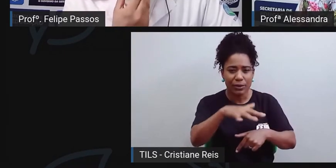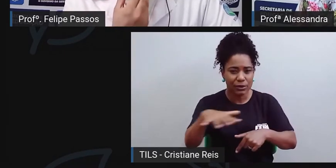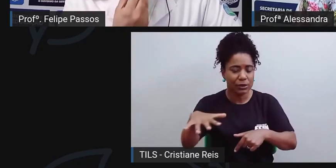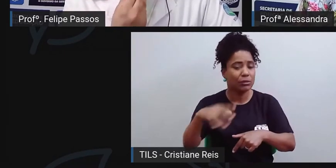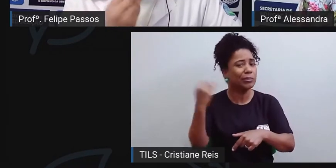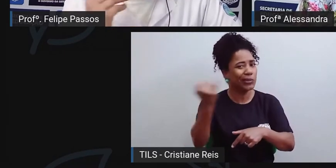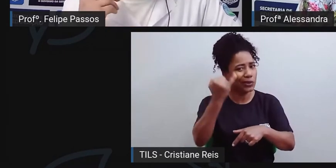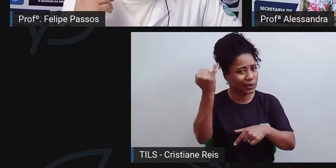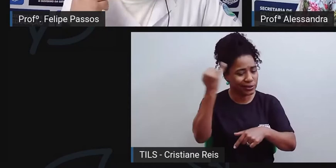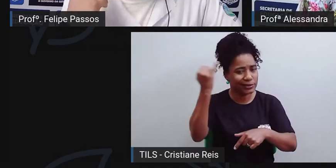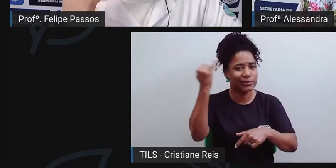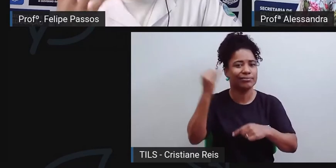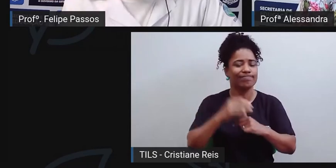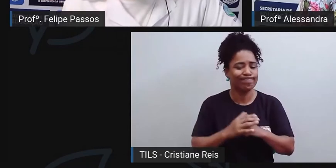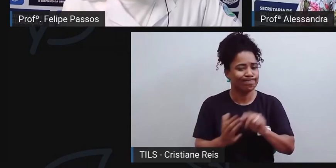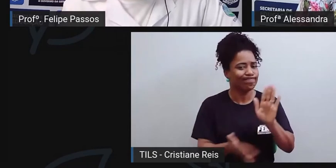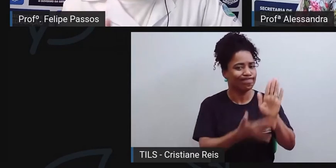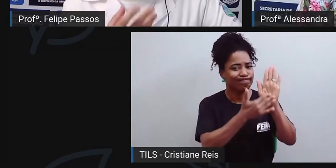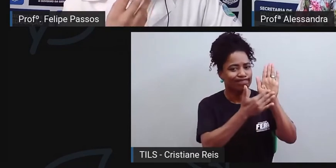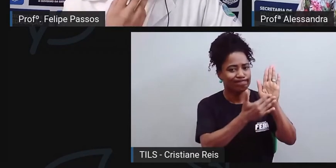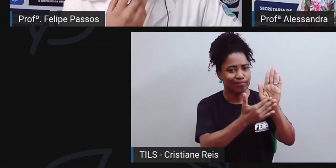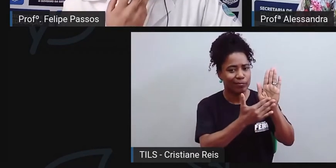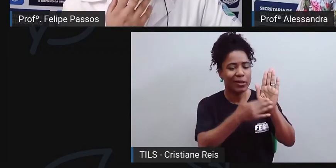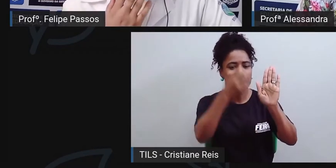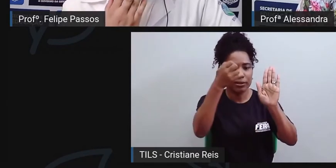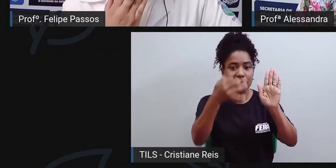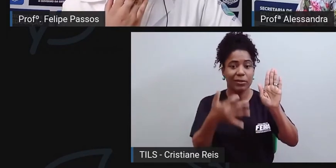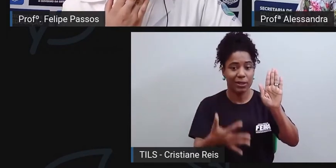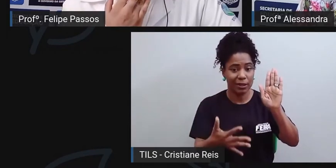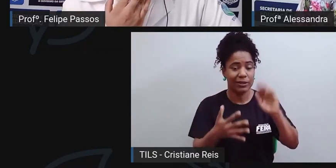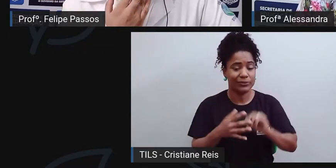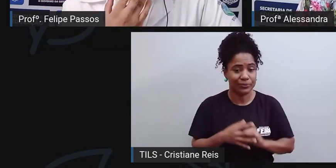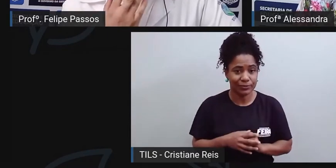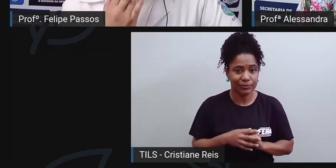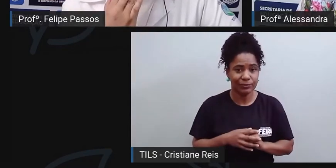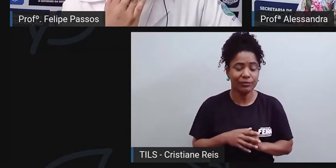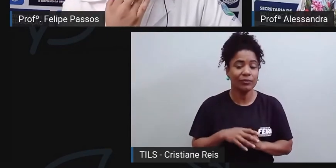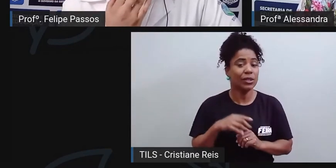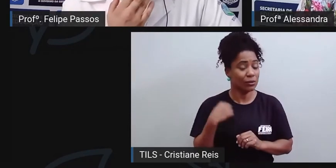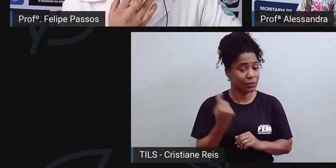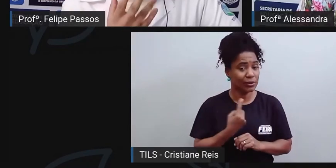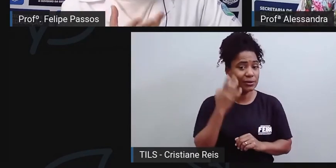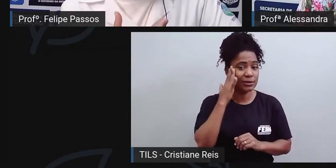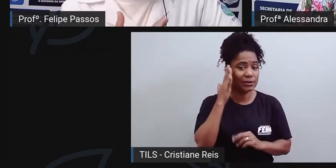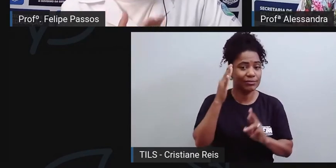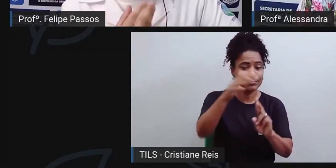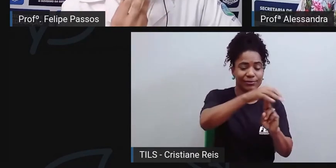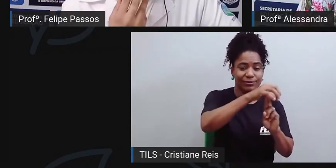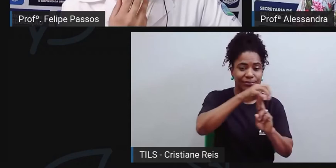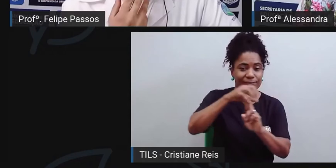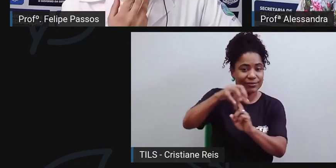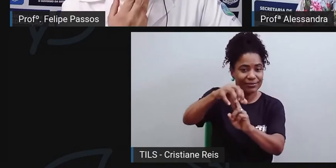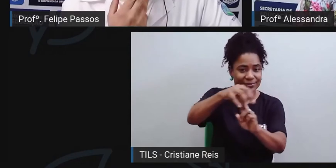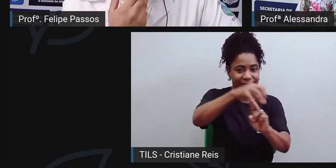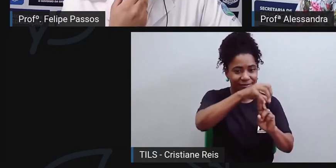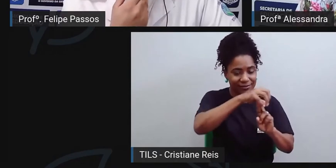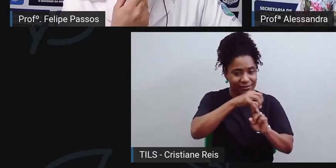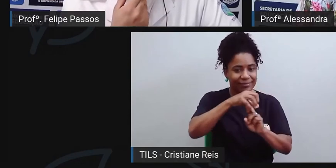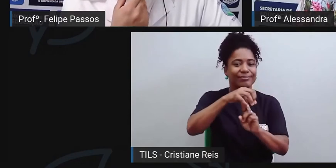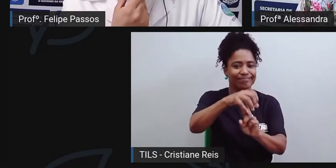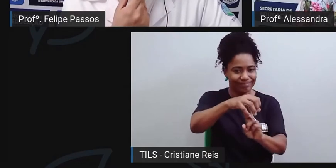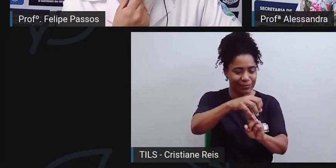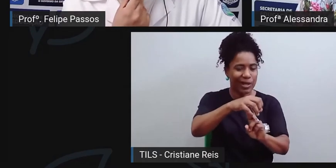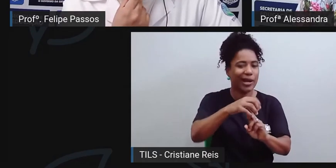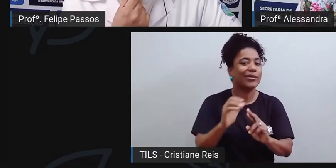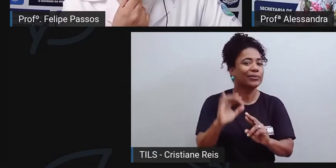gente sabe, por observação, que as feiras livres, elas são ambientes onde acontece esse tipo de